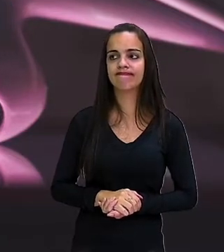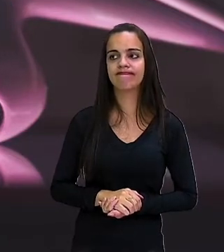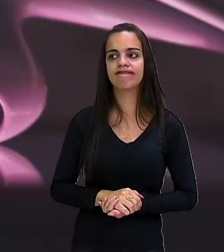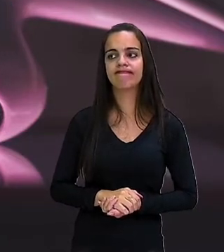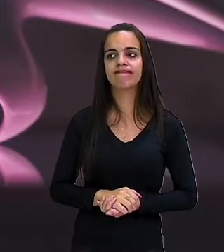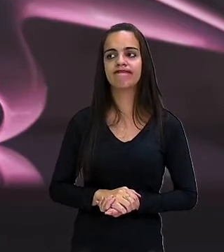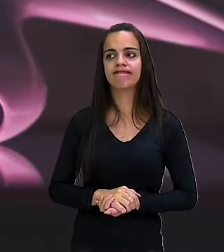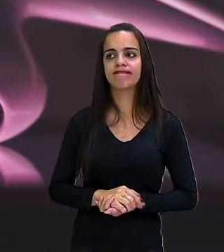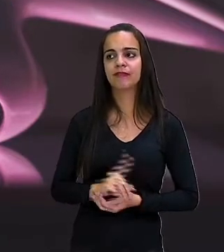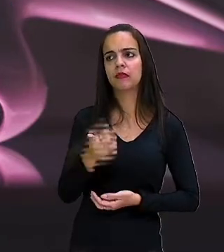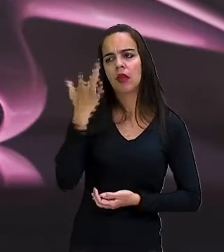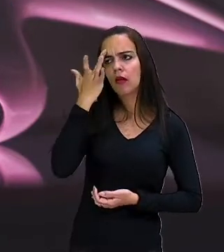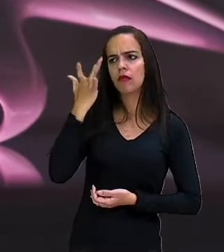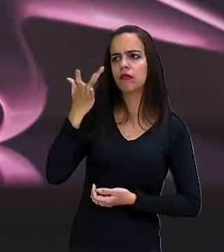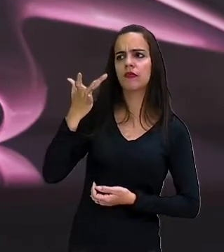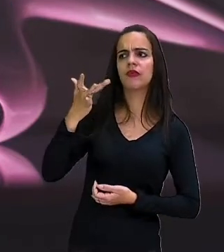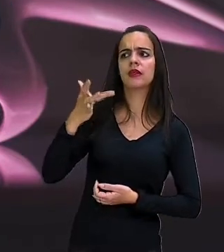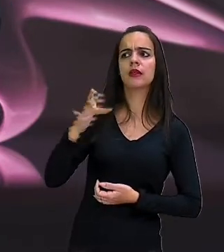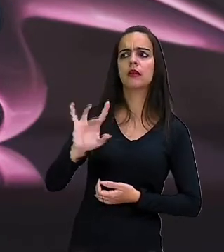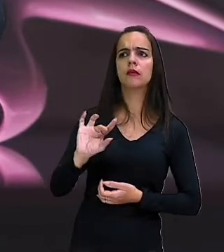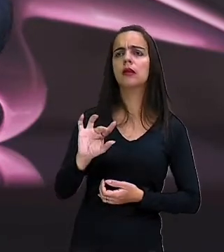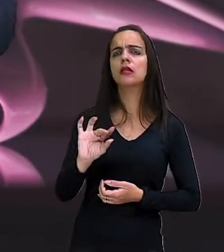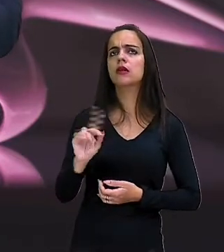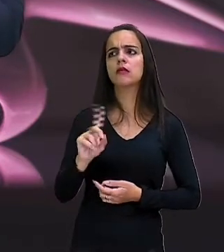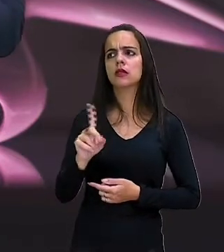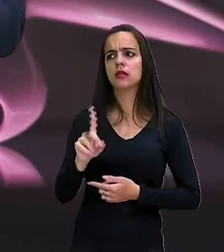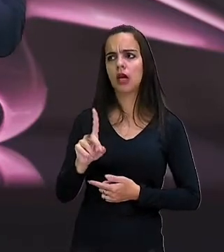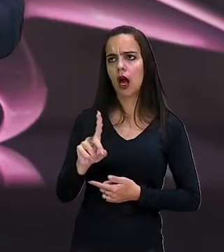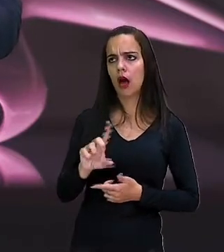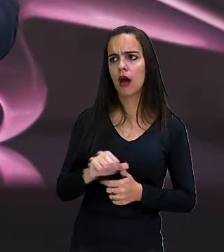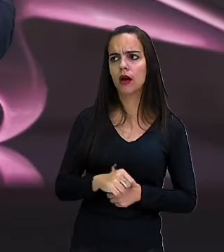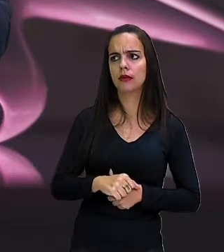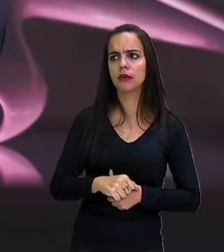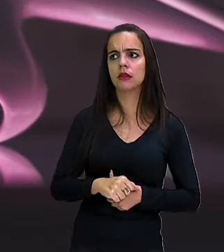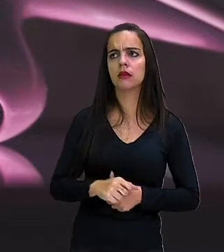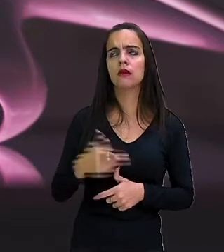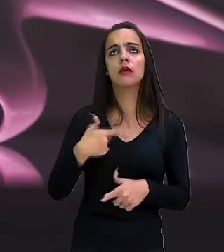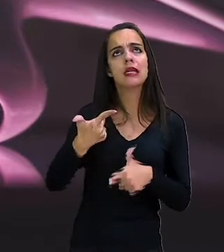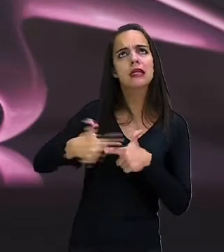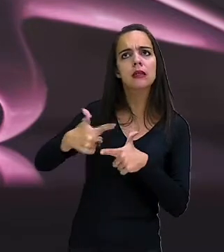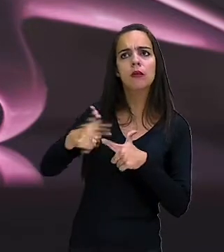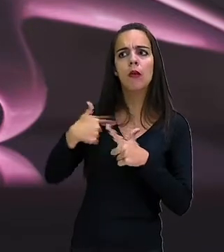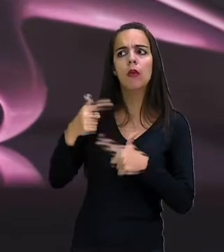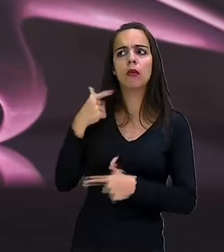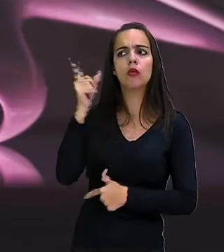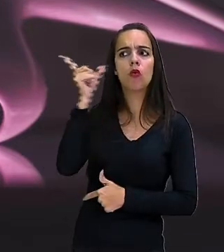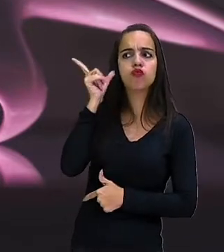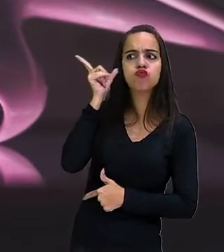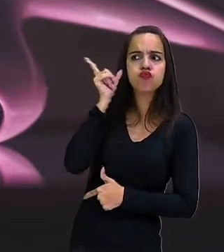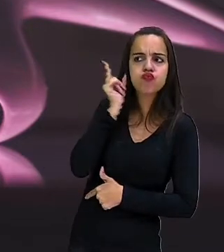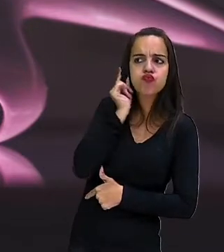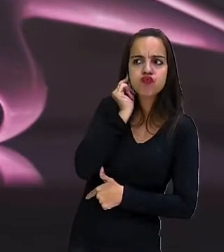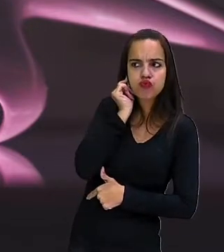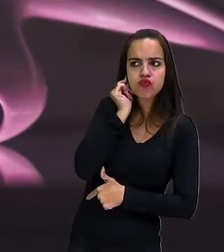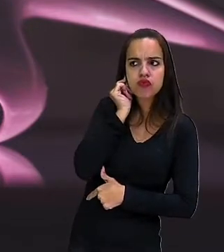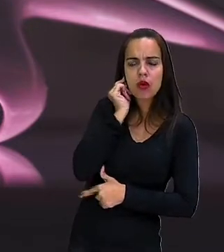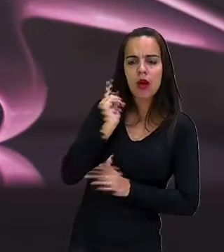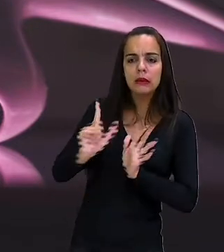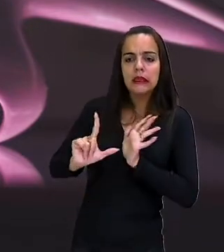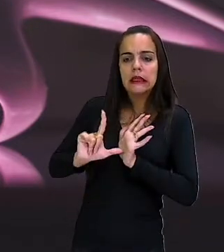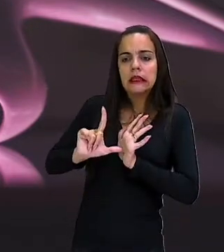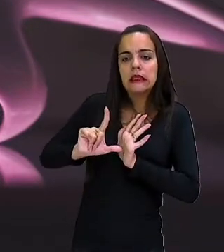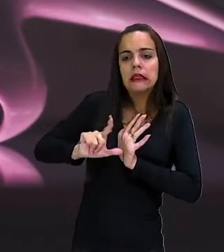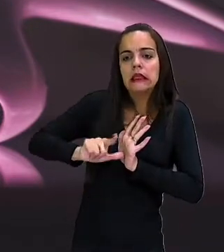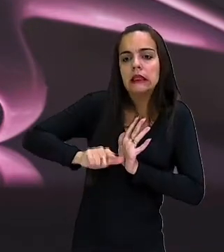Eles não sabem que eles têm um problema de audição até que já é tarde demais.